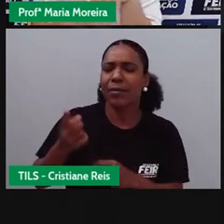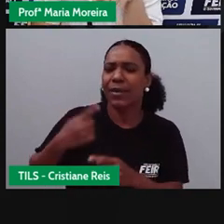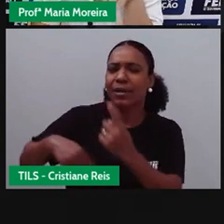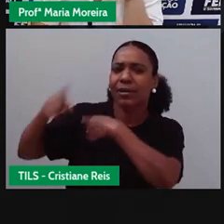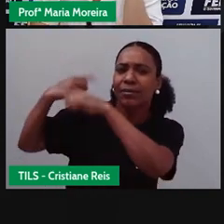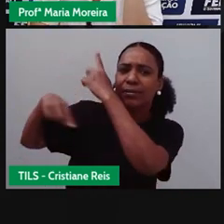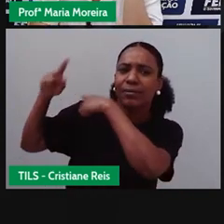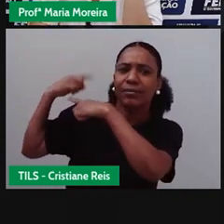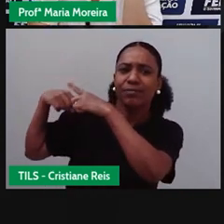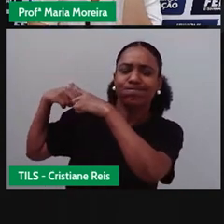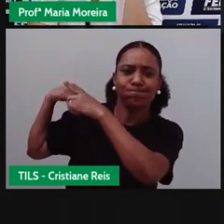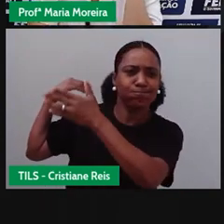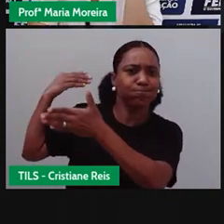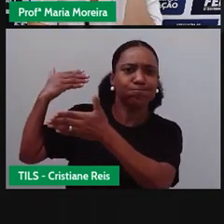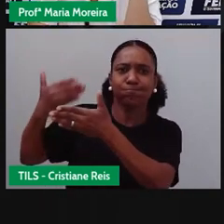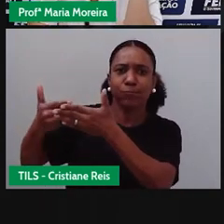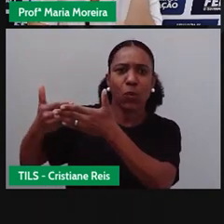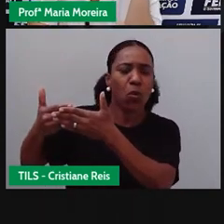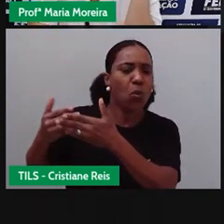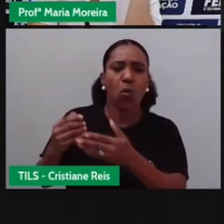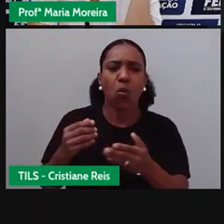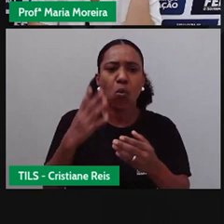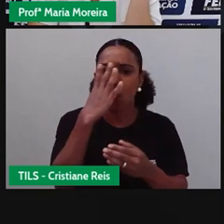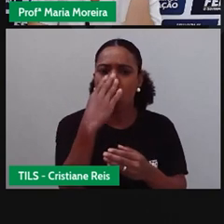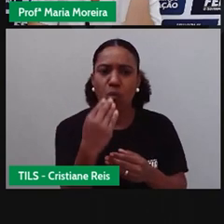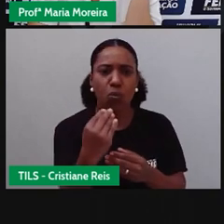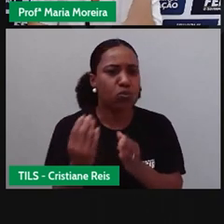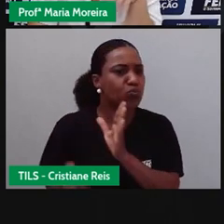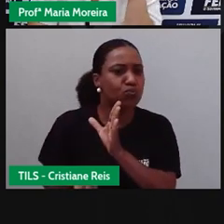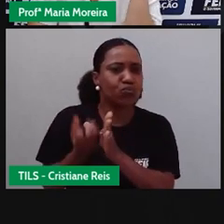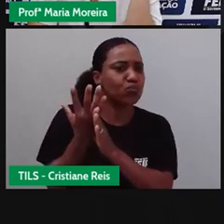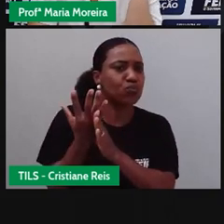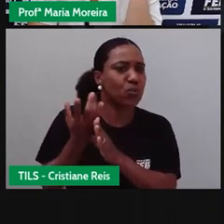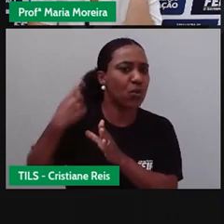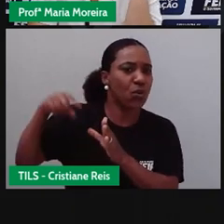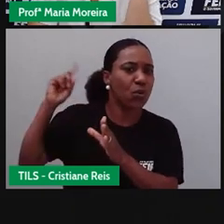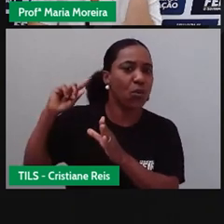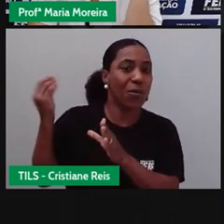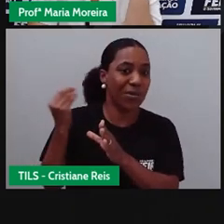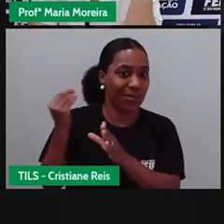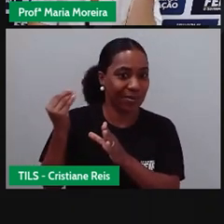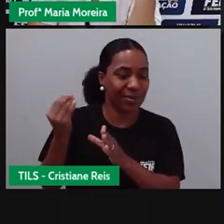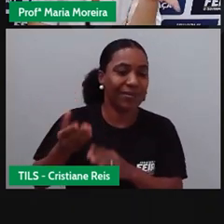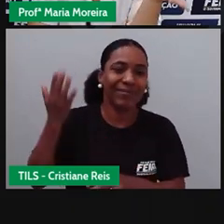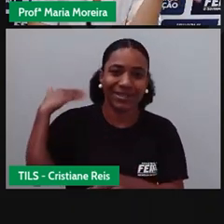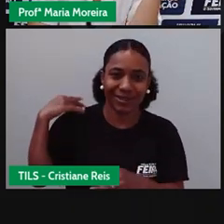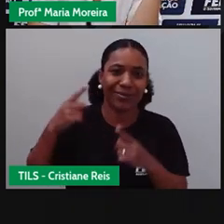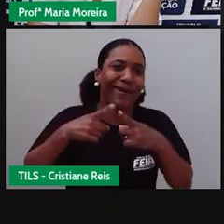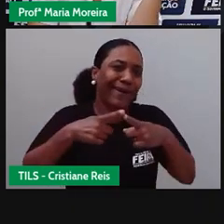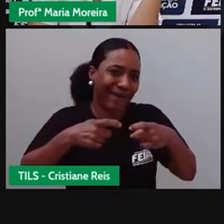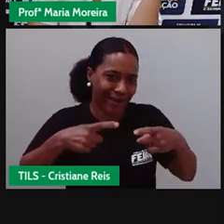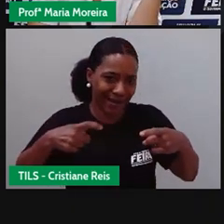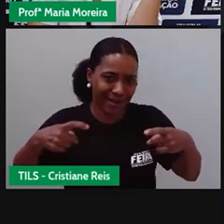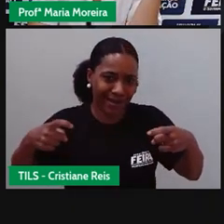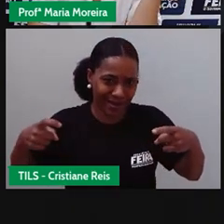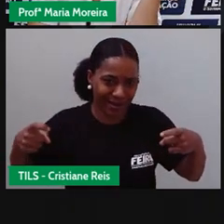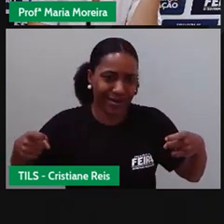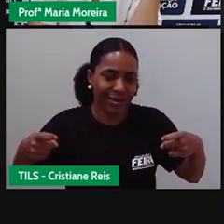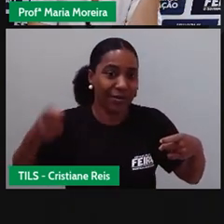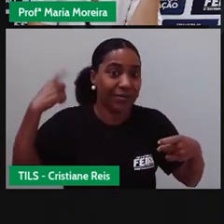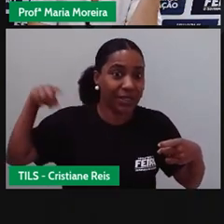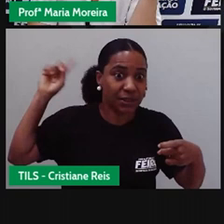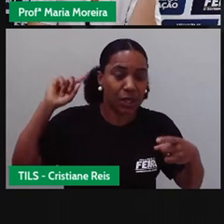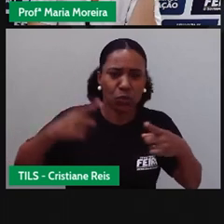de guerra. Olha só, vamos contextualizar isso aqui. O que foi que aconteceu na guerra? Muitas mortes, obviamente, né, isso?